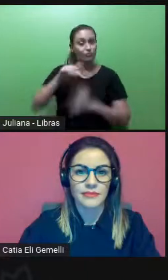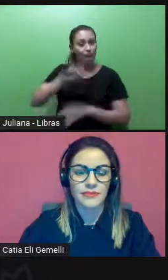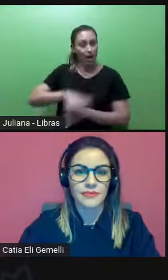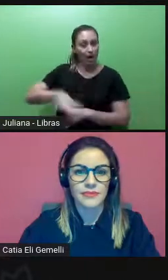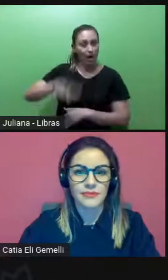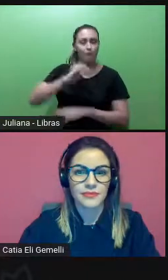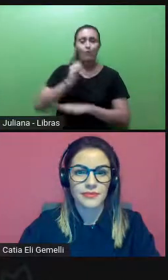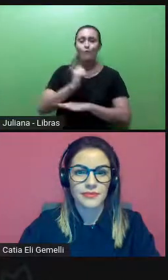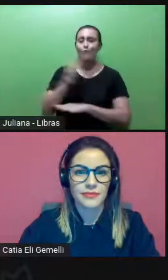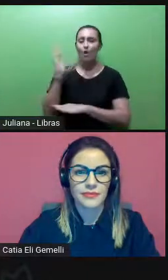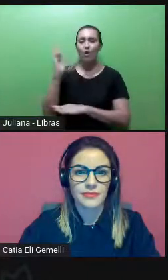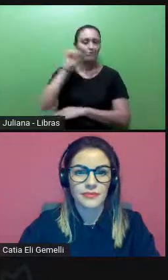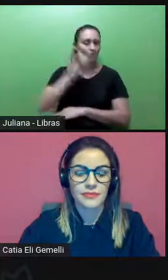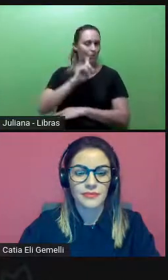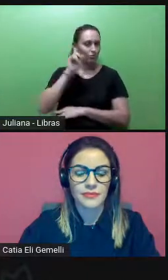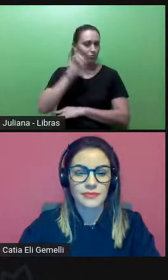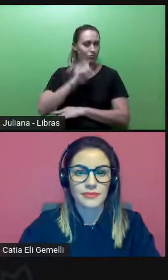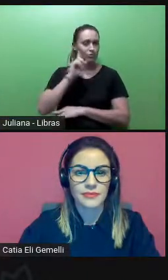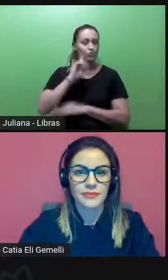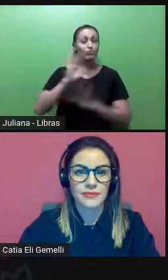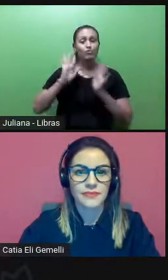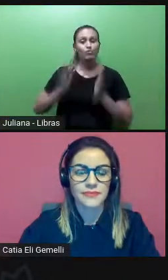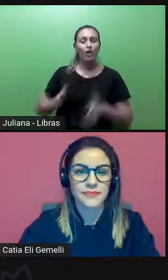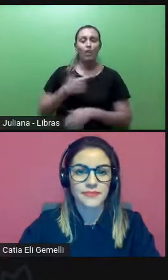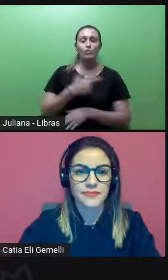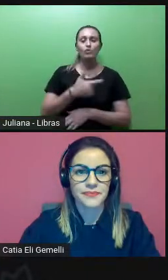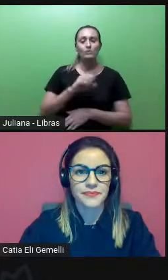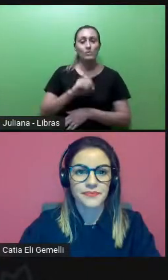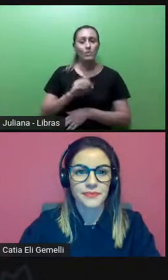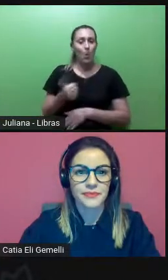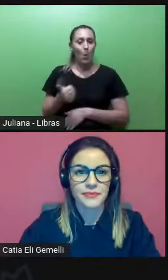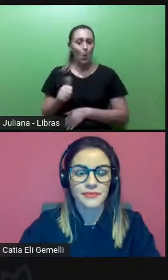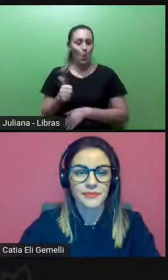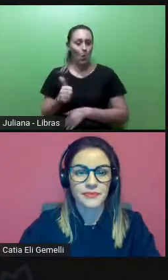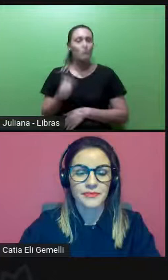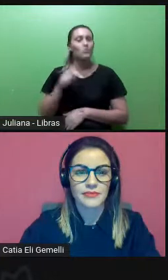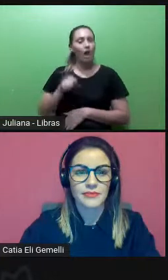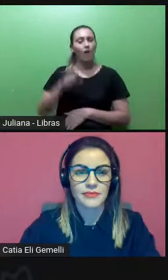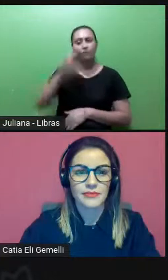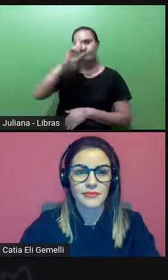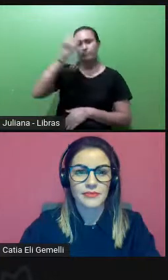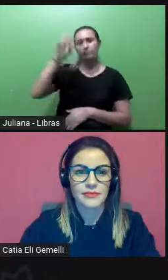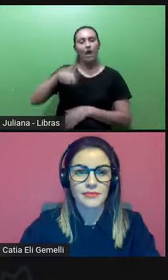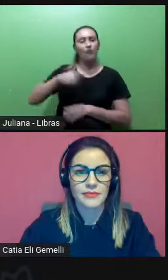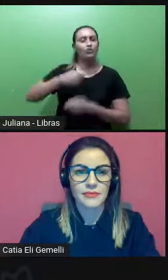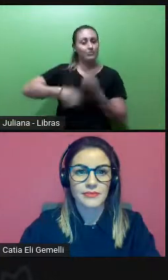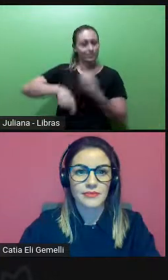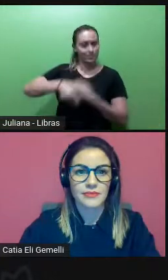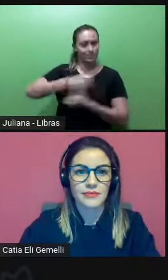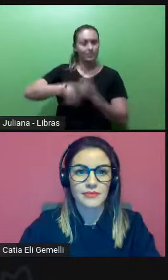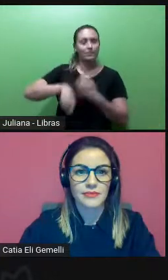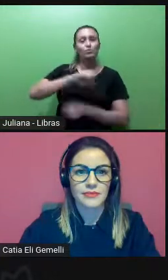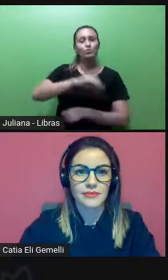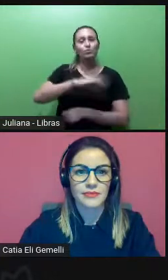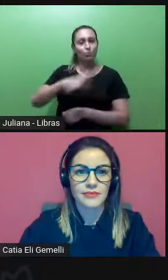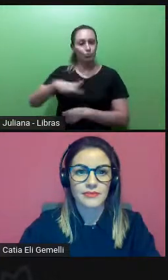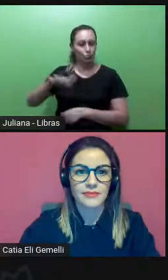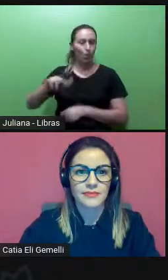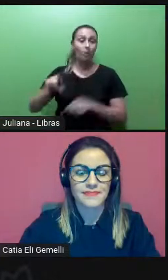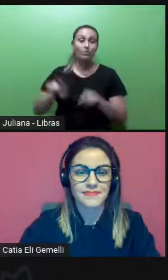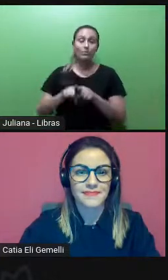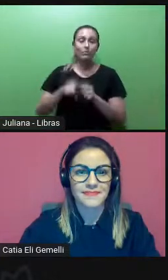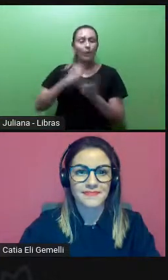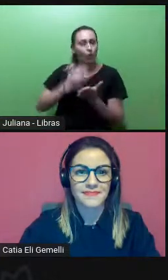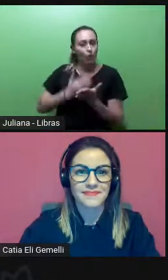Desde 2011, é docente de administração no IFRS Campus Osório e compõe o NEPTIS do campus desde sua criação.